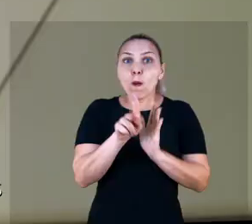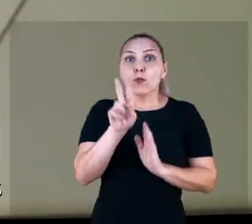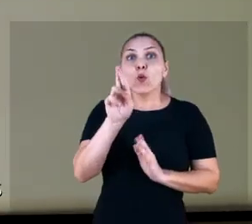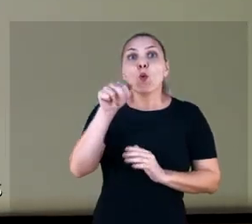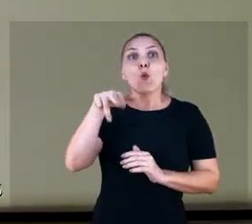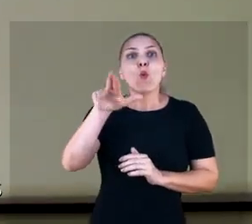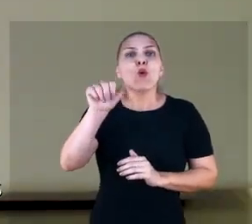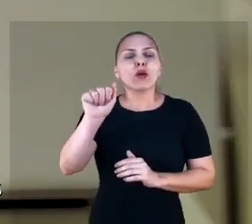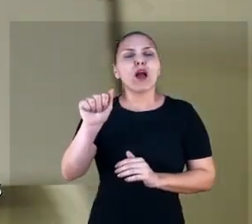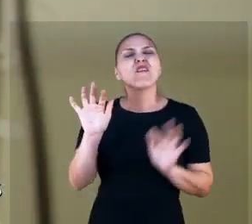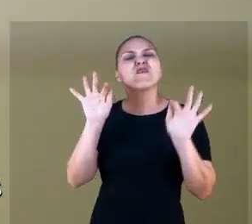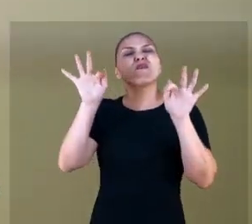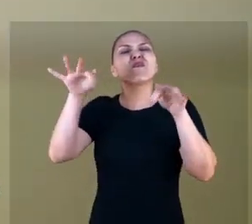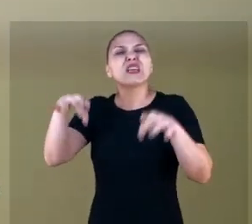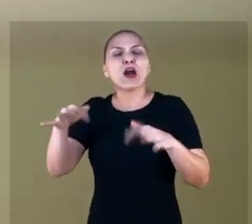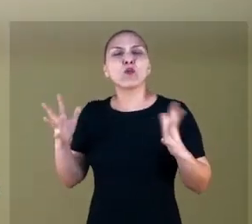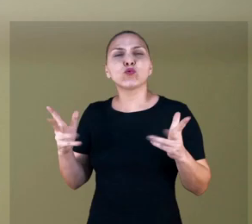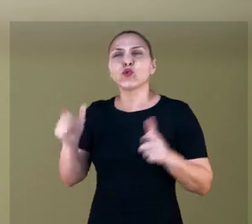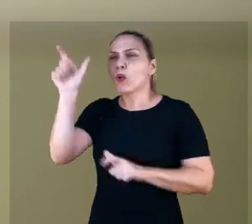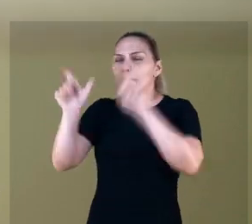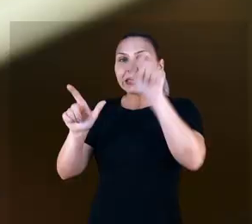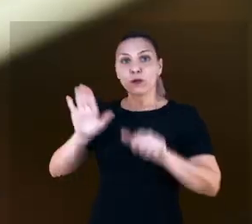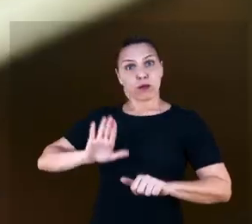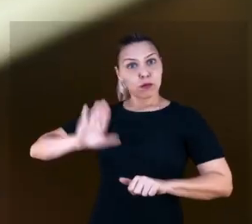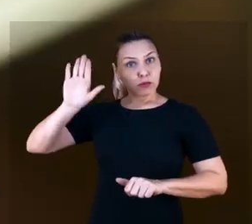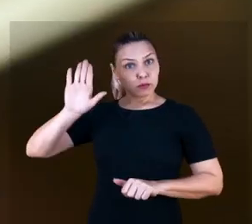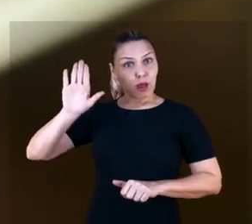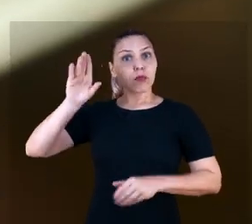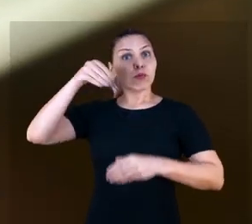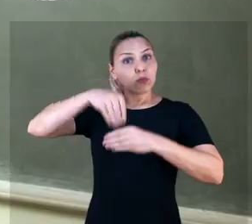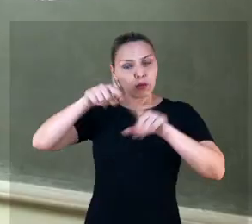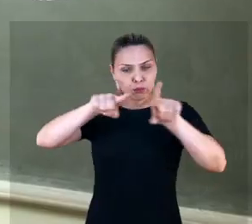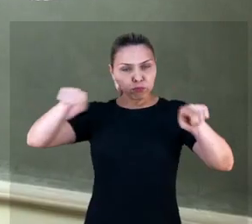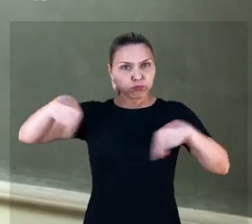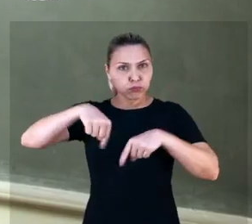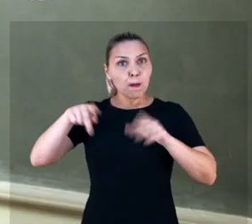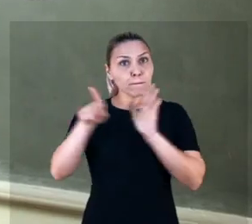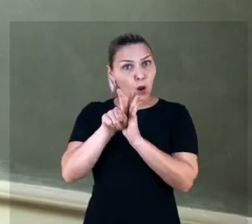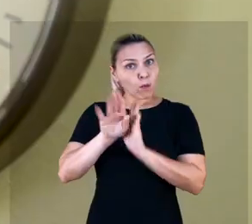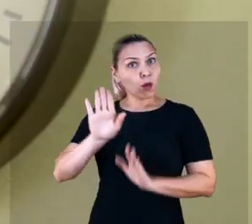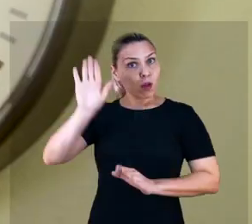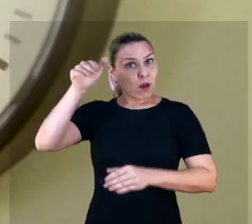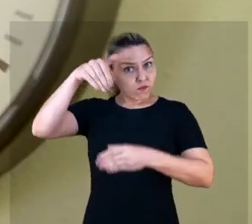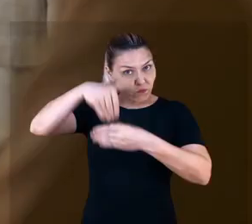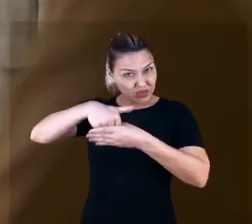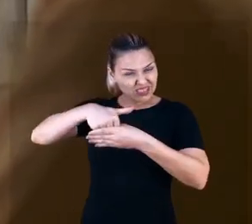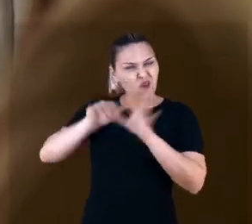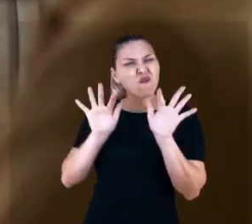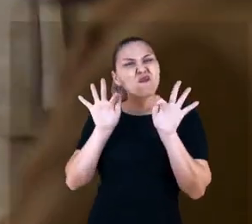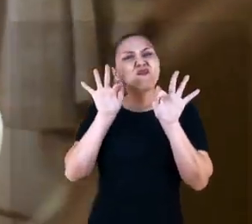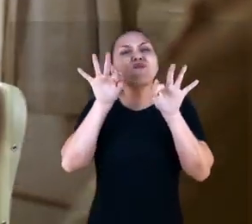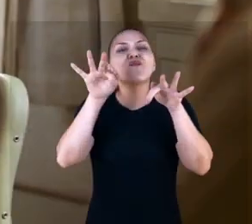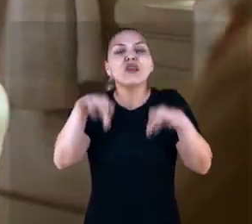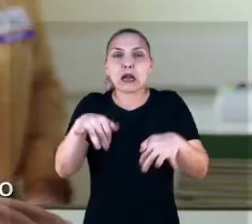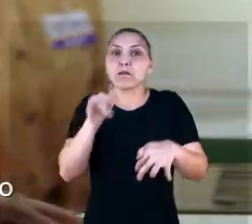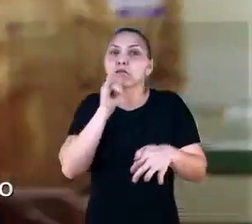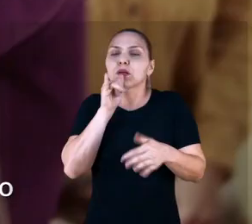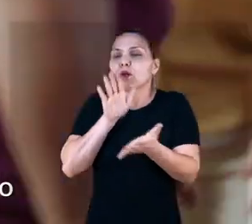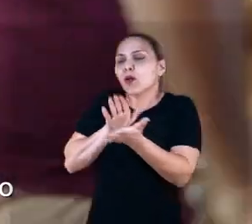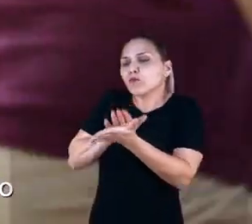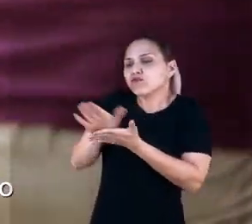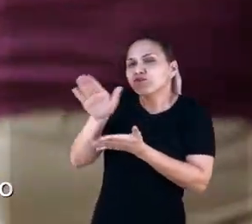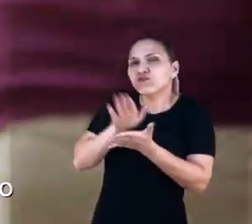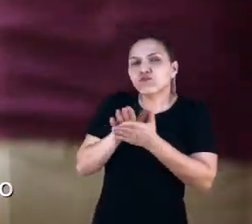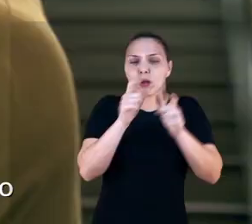impresso que resume os votos recebidos por todas as candidatas e candidatos na sessão eleitoral. Quando termina a votação, o